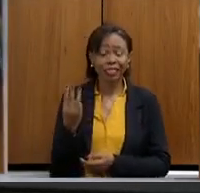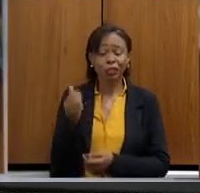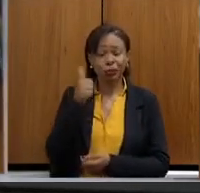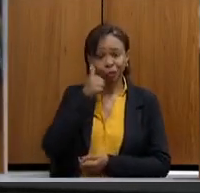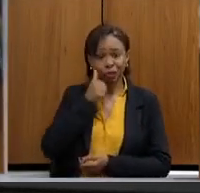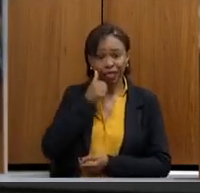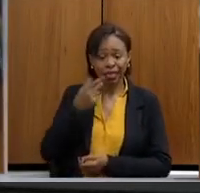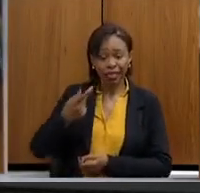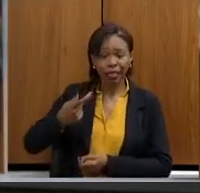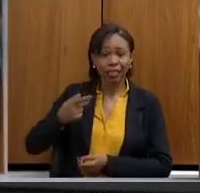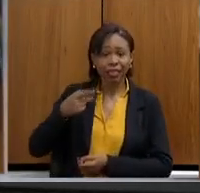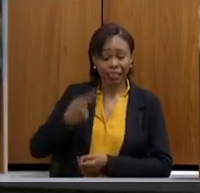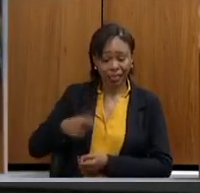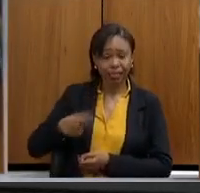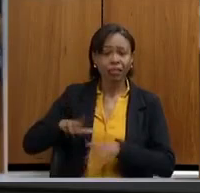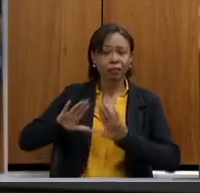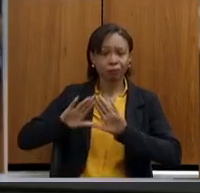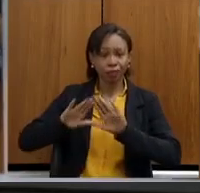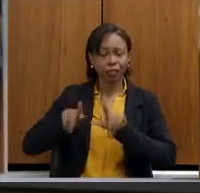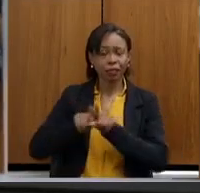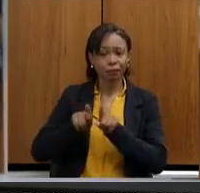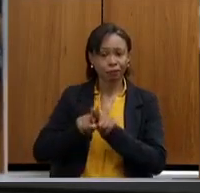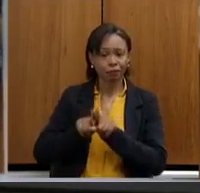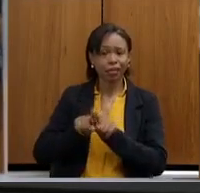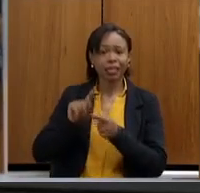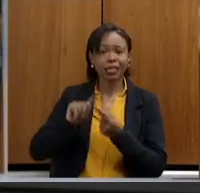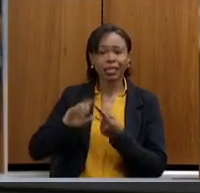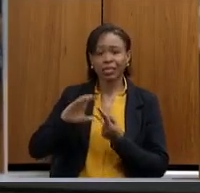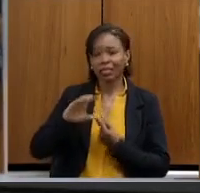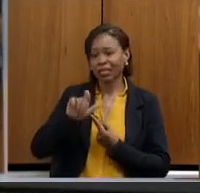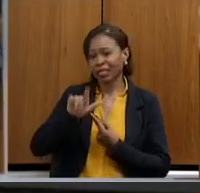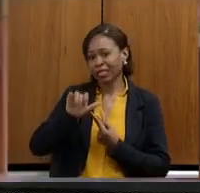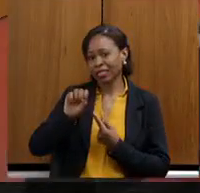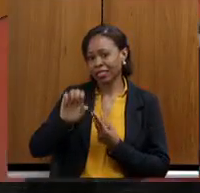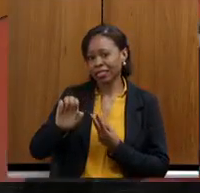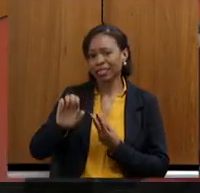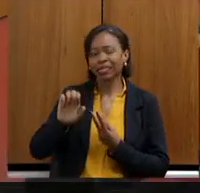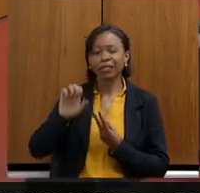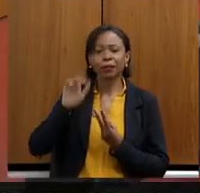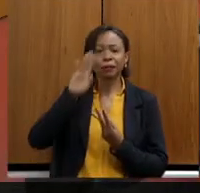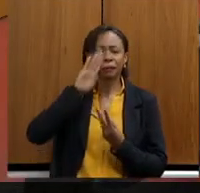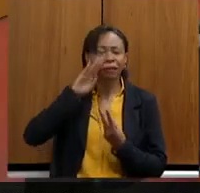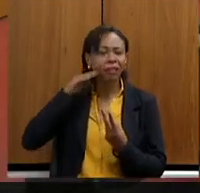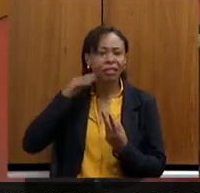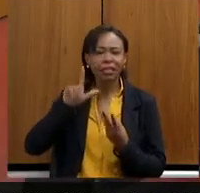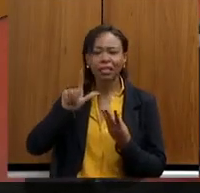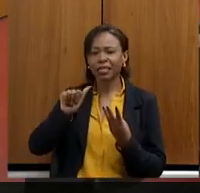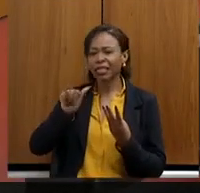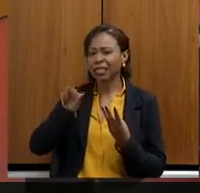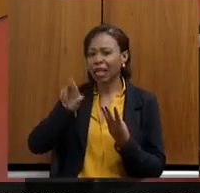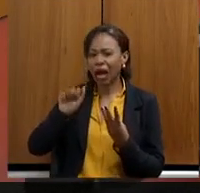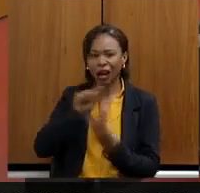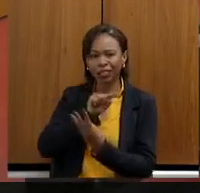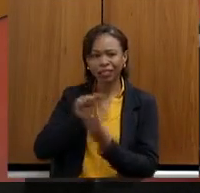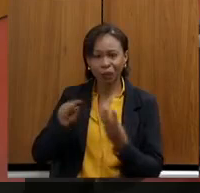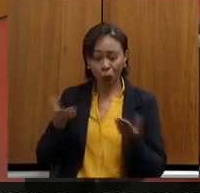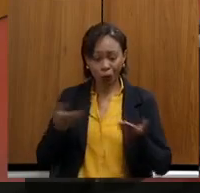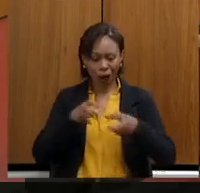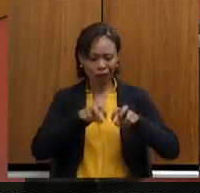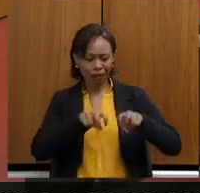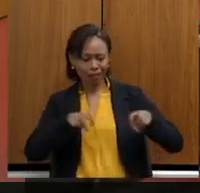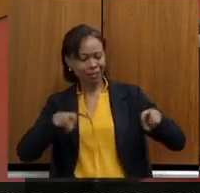dessa casa, a nossa querida Celise, Beatriz e Laura. A mesa está bonita,